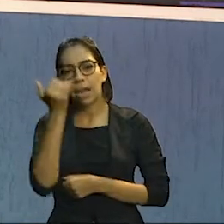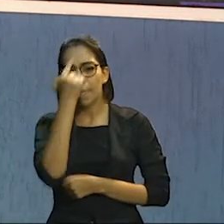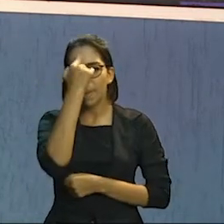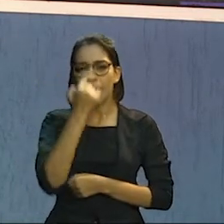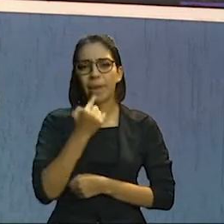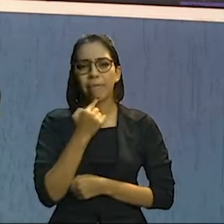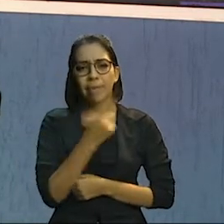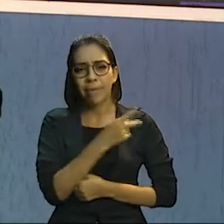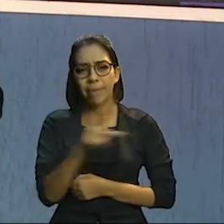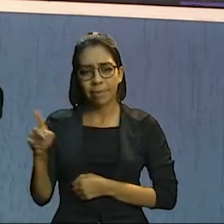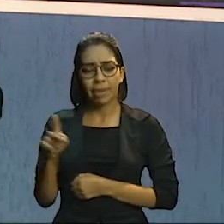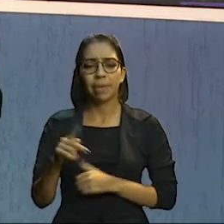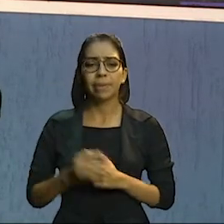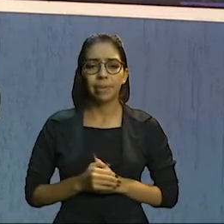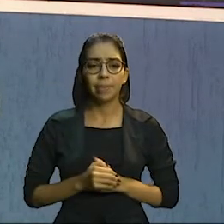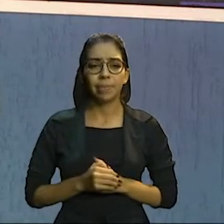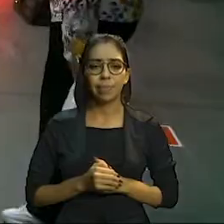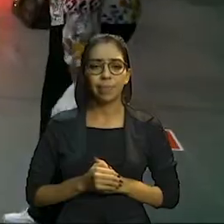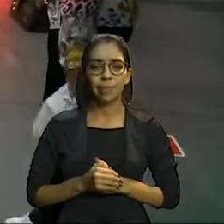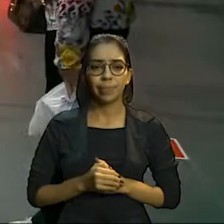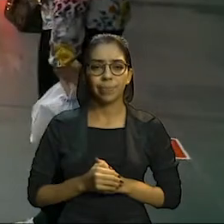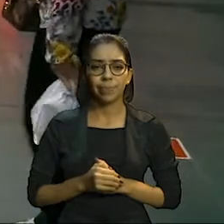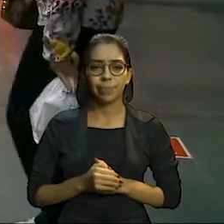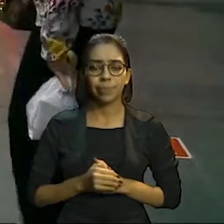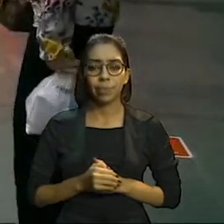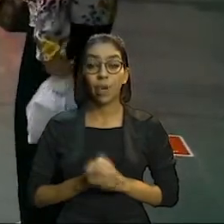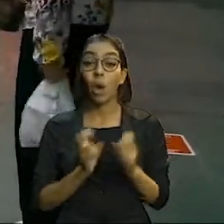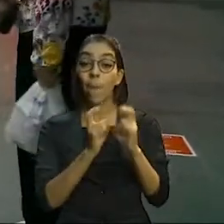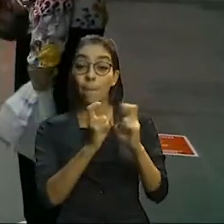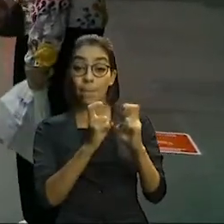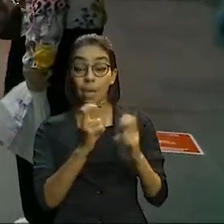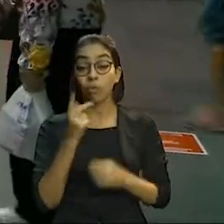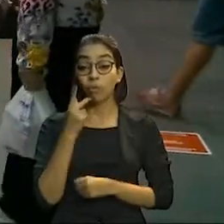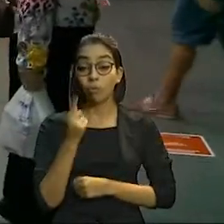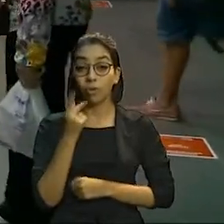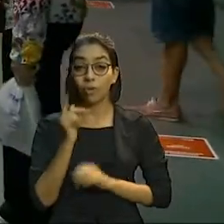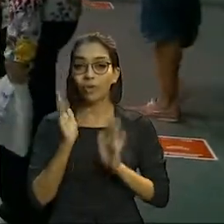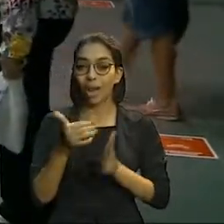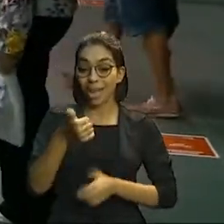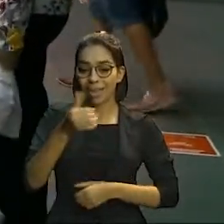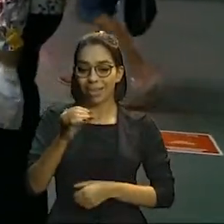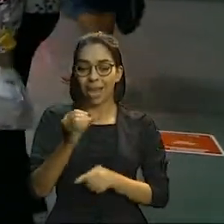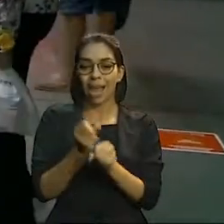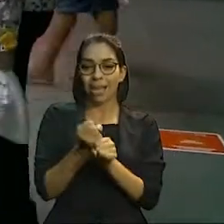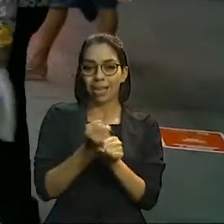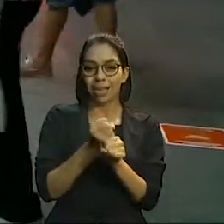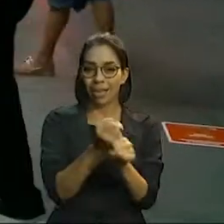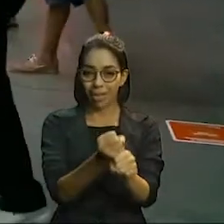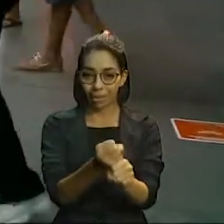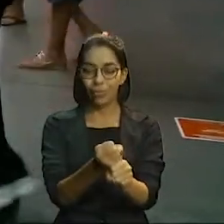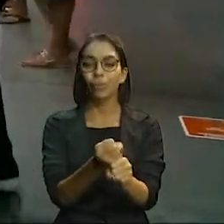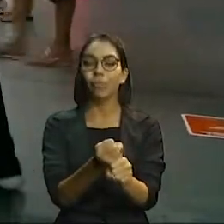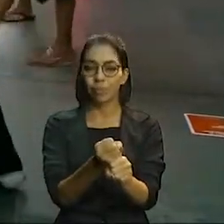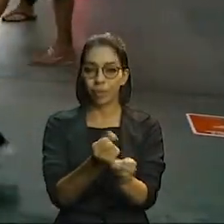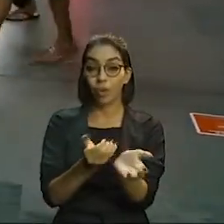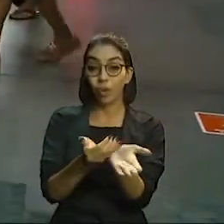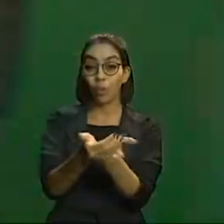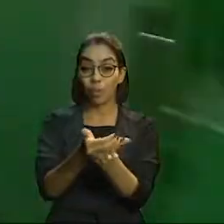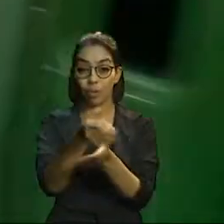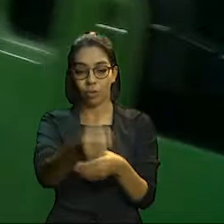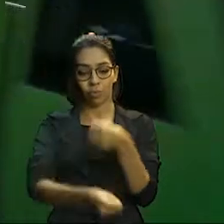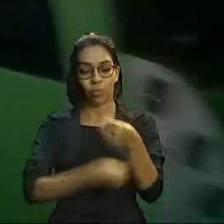informações para futuras melhorias. O metrô de Fortaleza completa 10 anos de implantação em 2022.